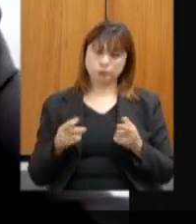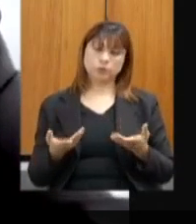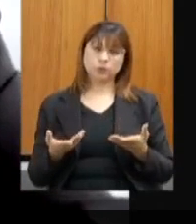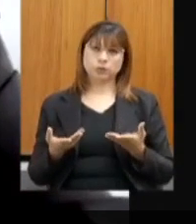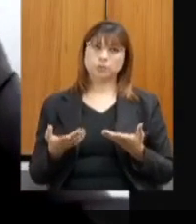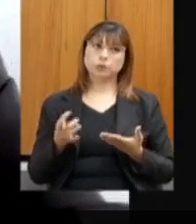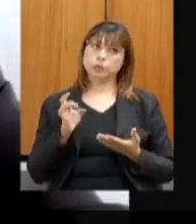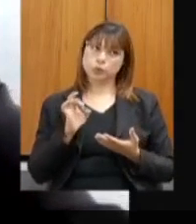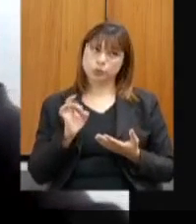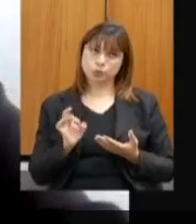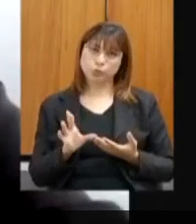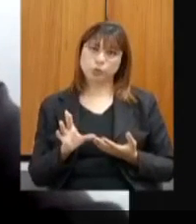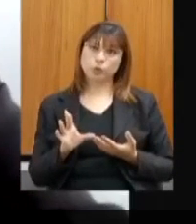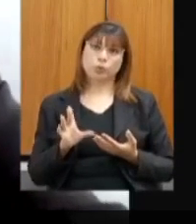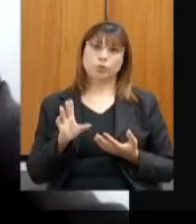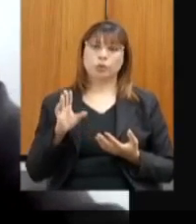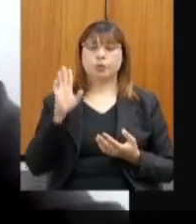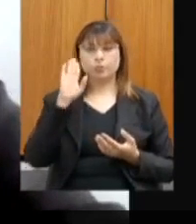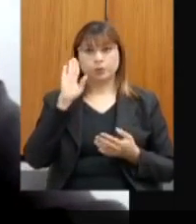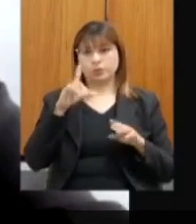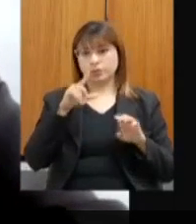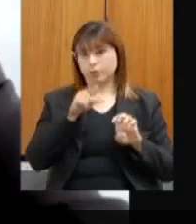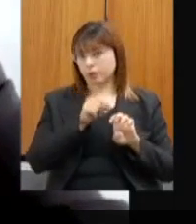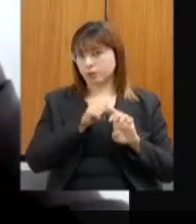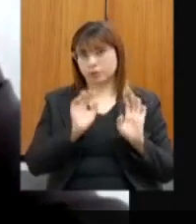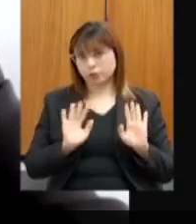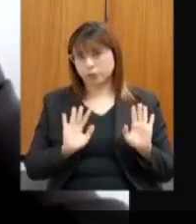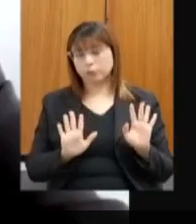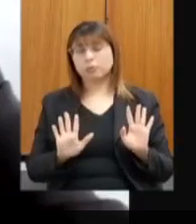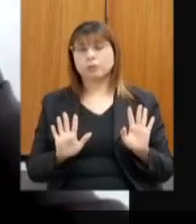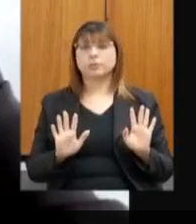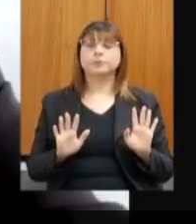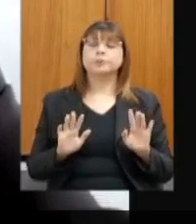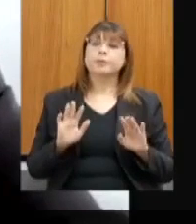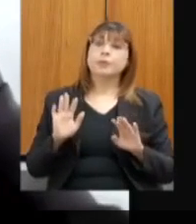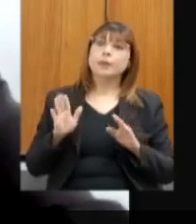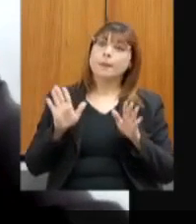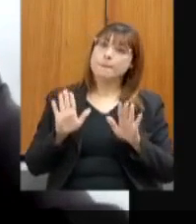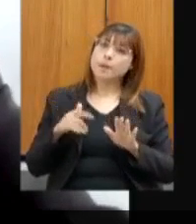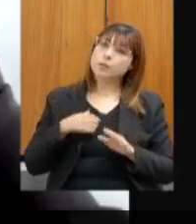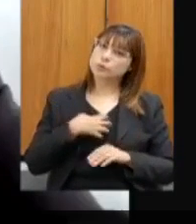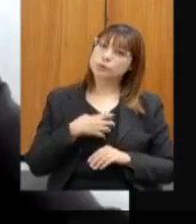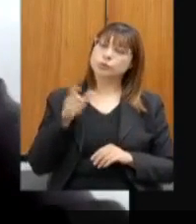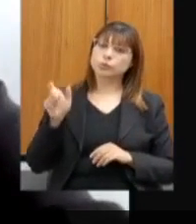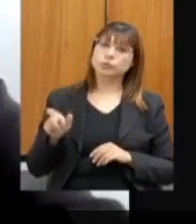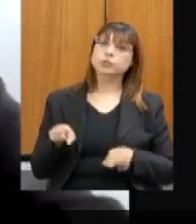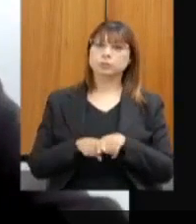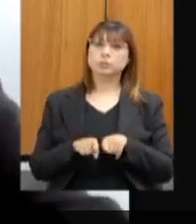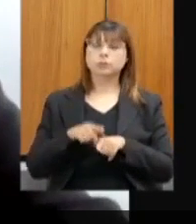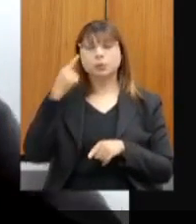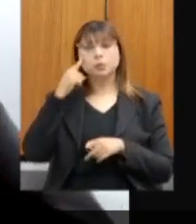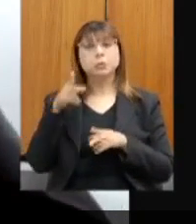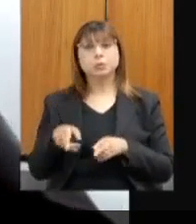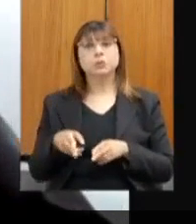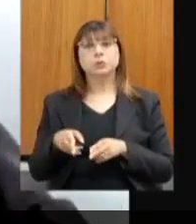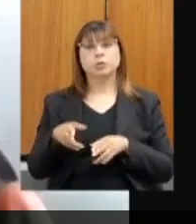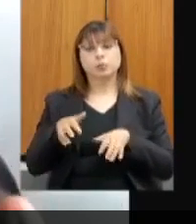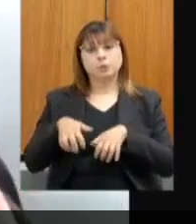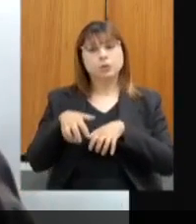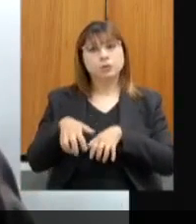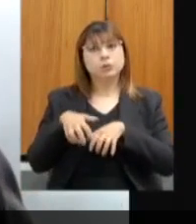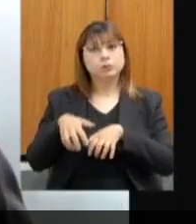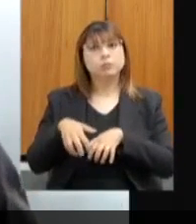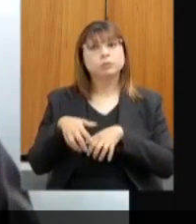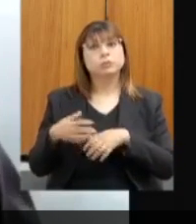especificamente sobre nenhum empreendimento, nada, nada, mas eu senti que ela tem essa concepção de uma mineração